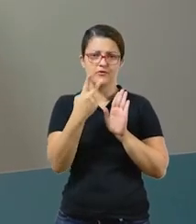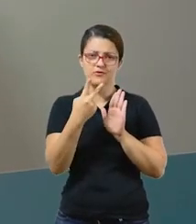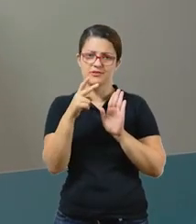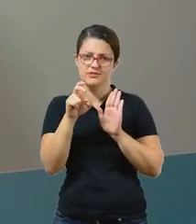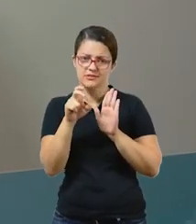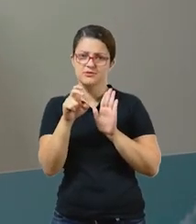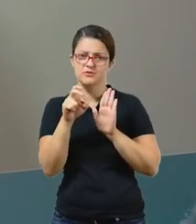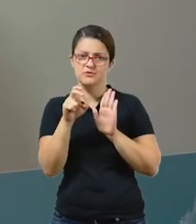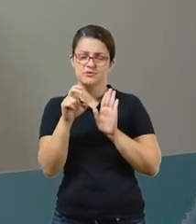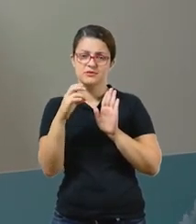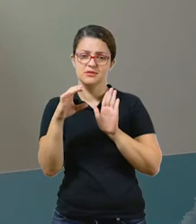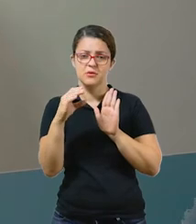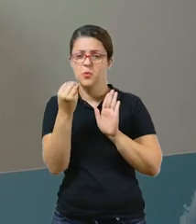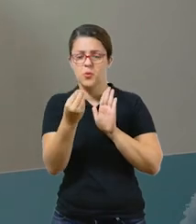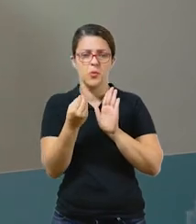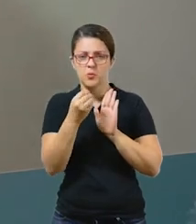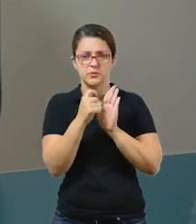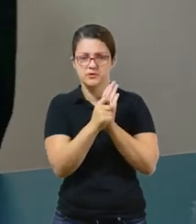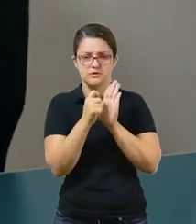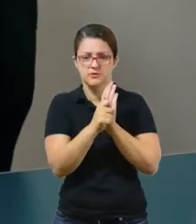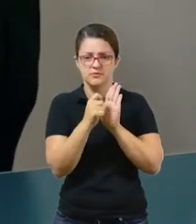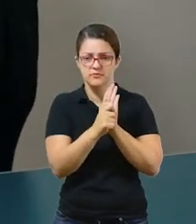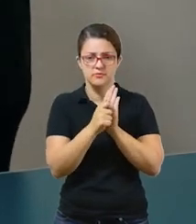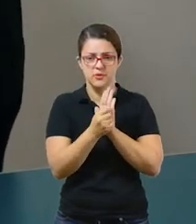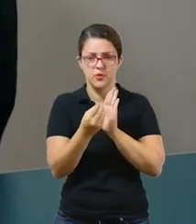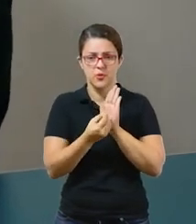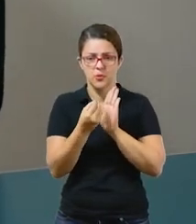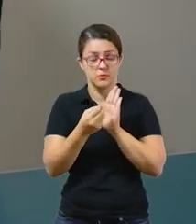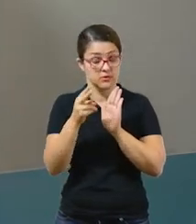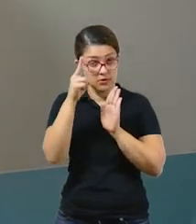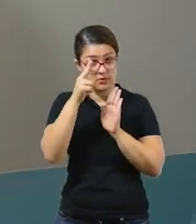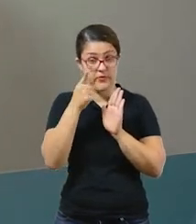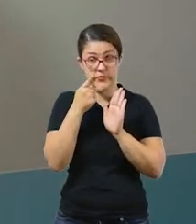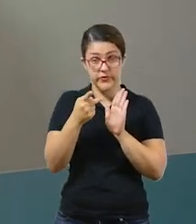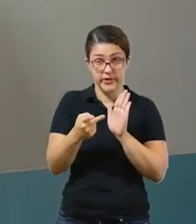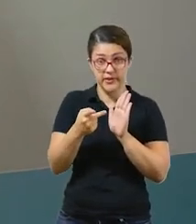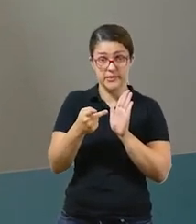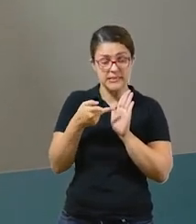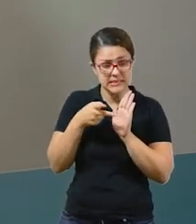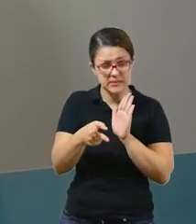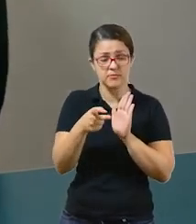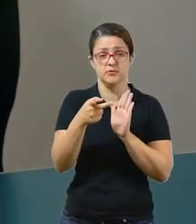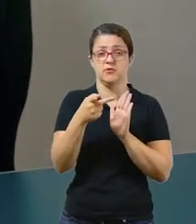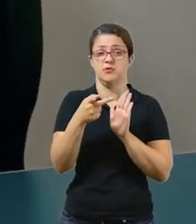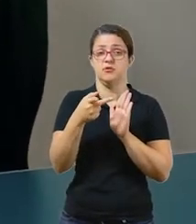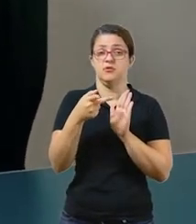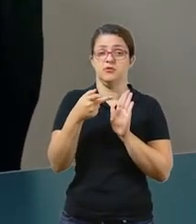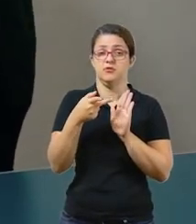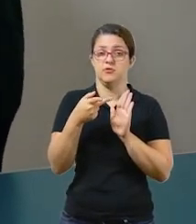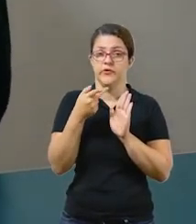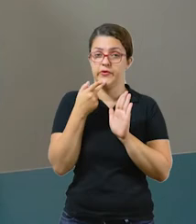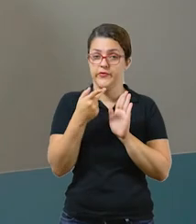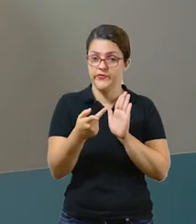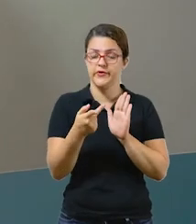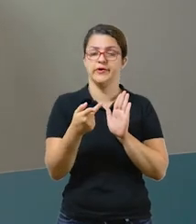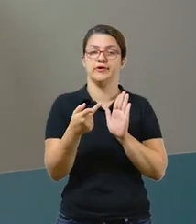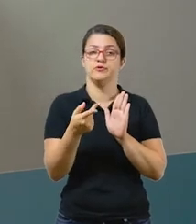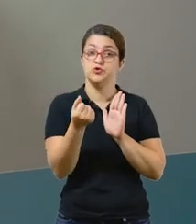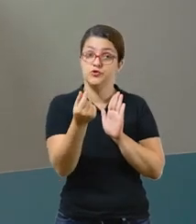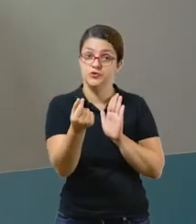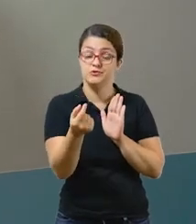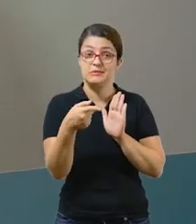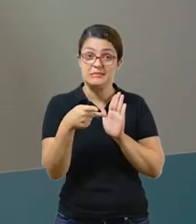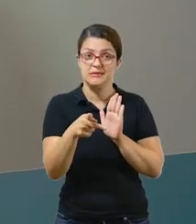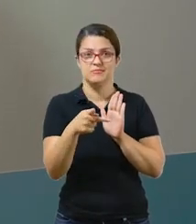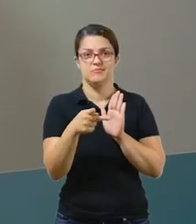você escreveria isso? Da maneira decimal. Lembra que eu falei que sempre que falamos de dinheiro, nós precisamos colocar